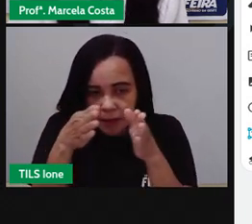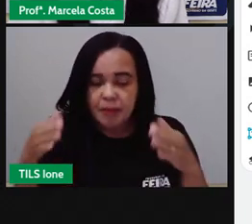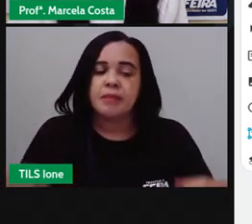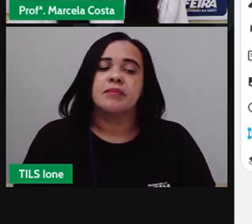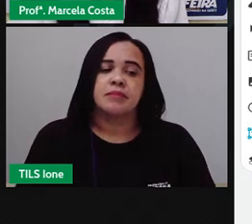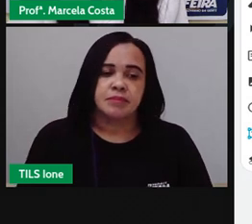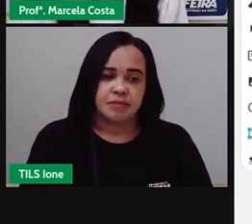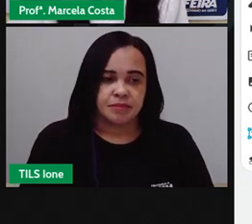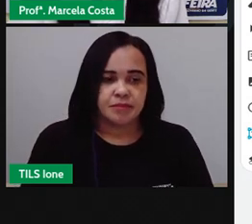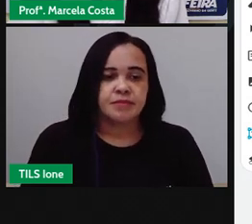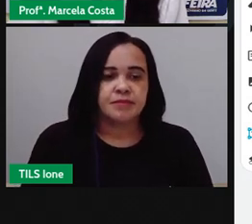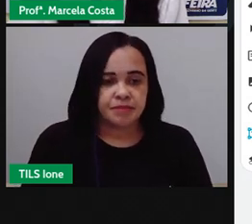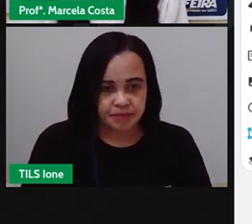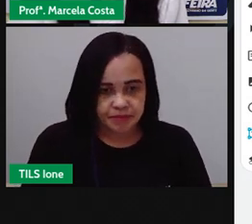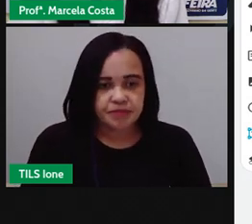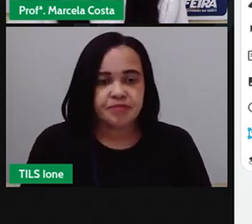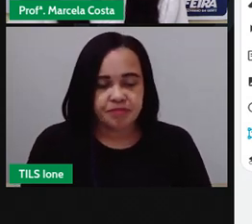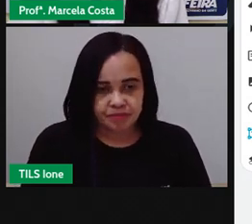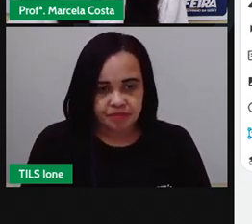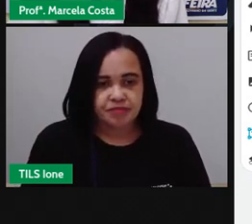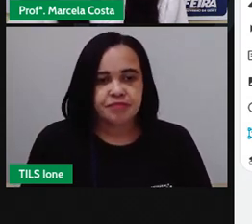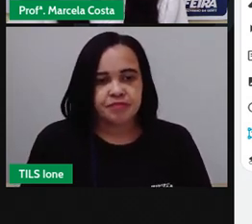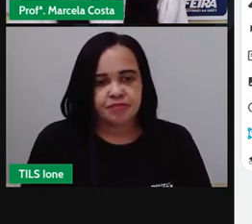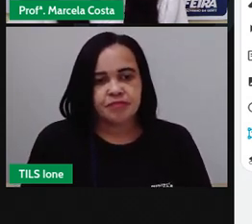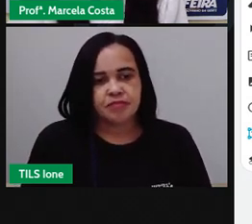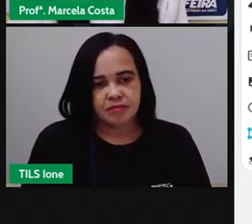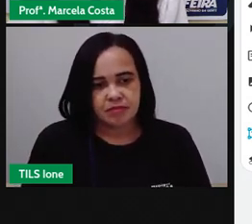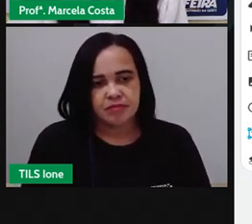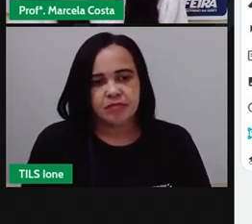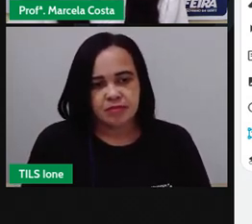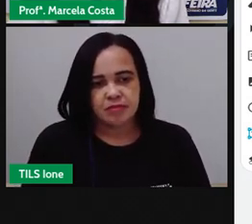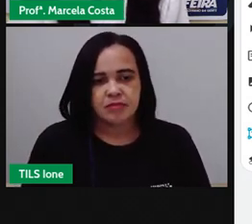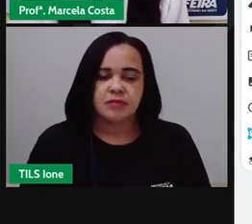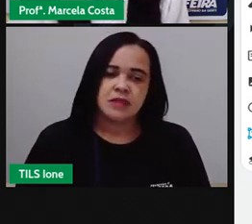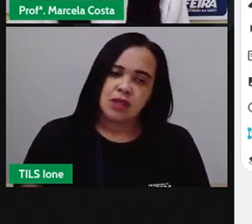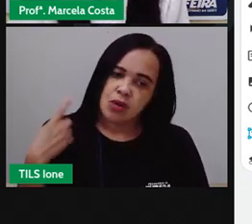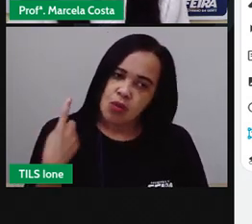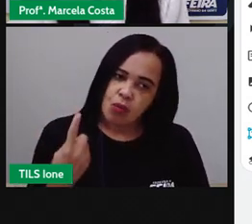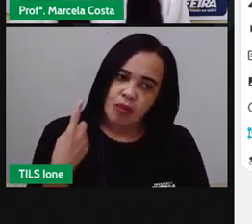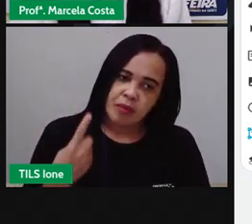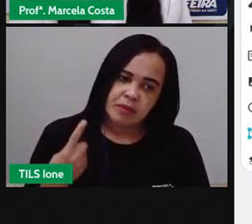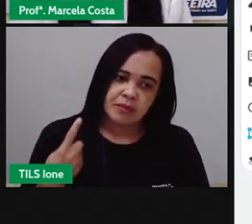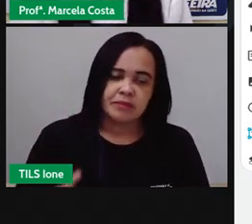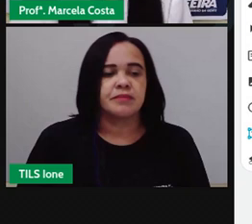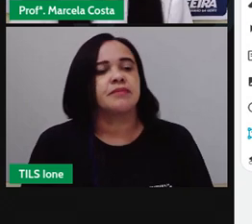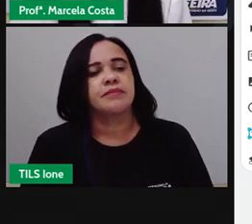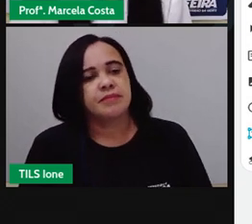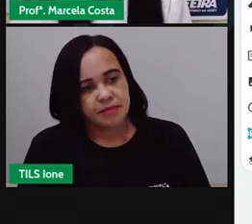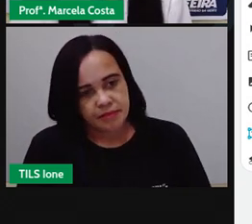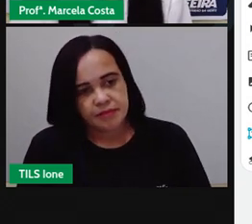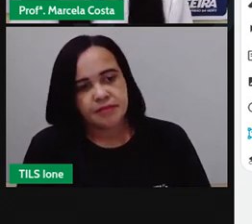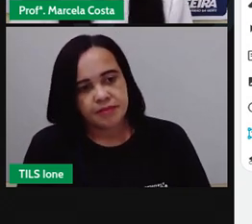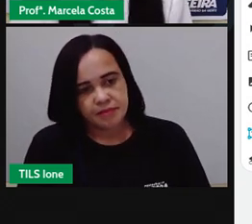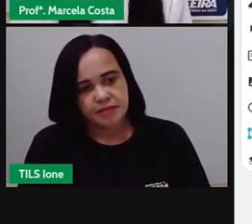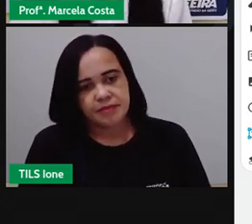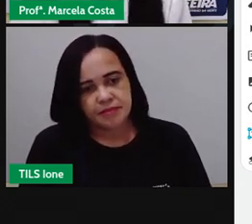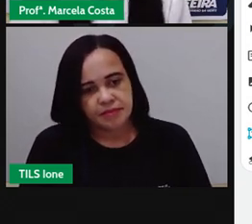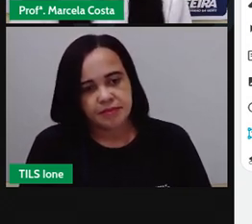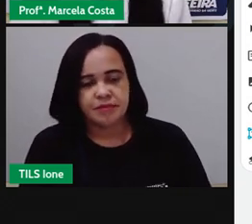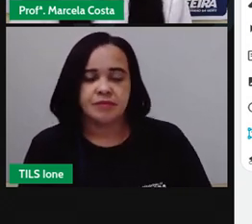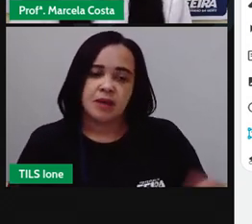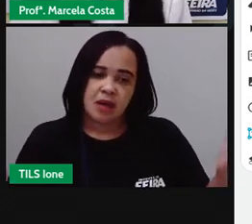está na altura aqui né representando aí o número um agora uma barra para representar o número três